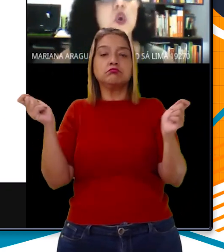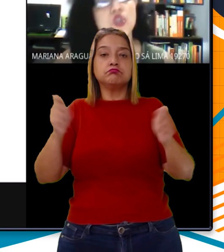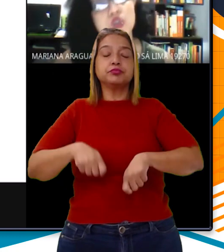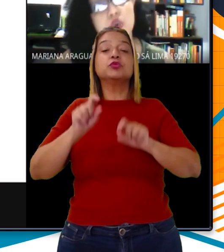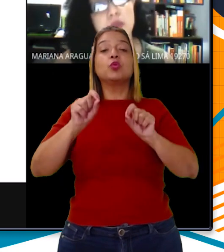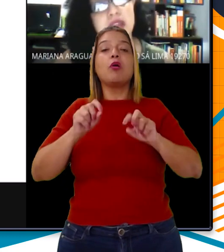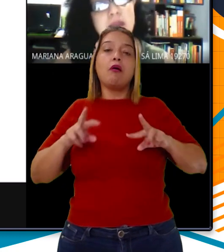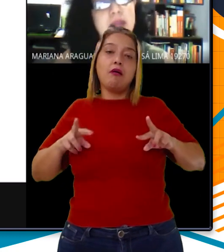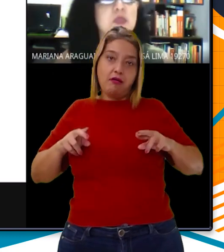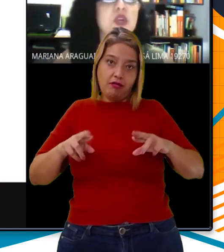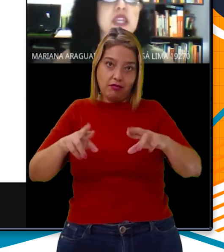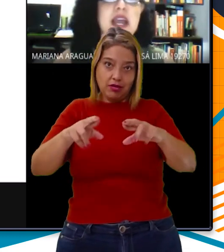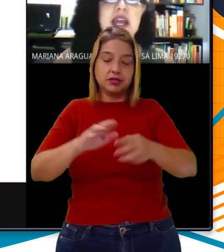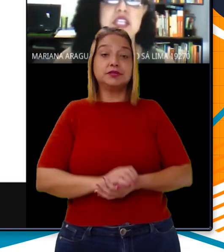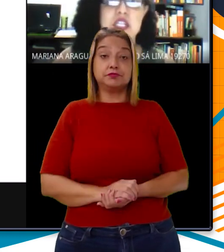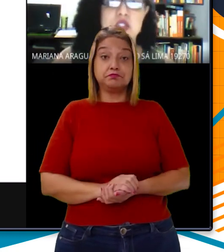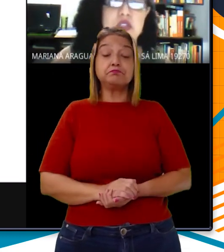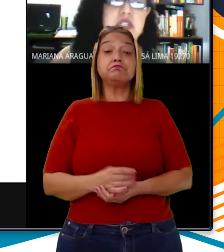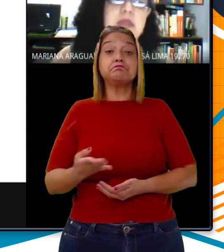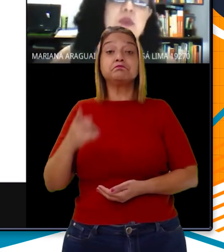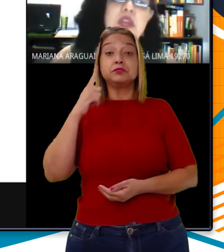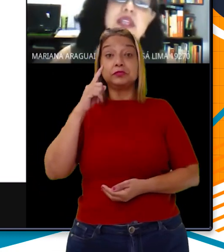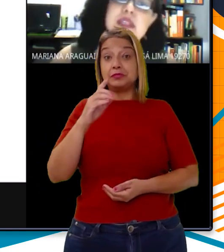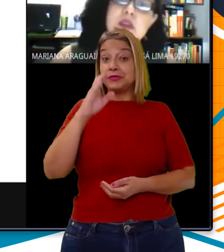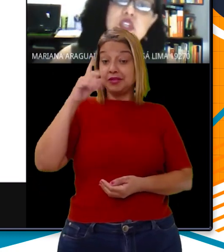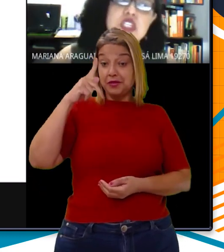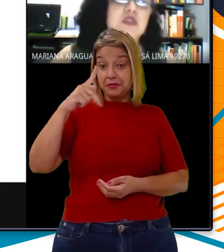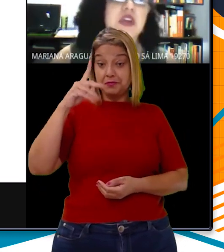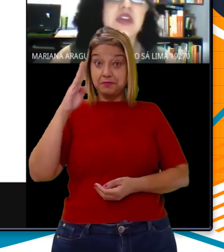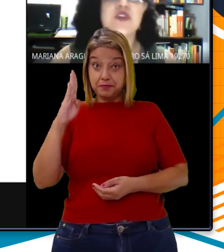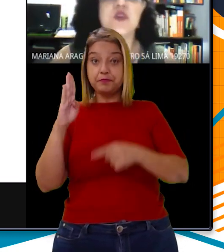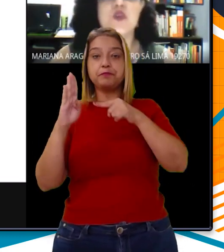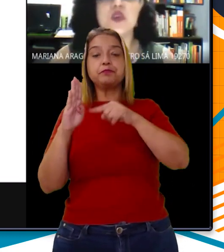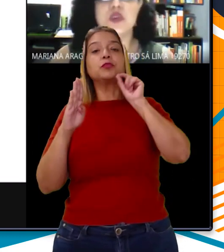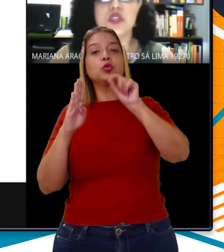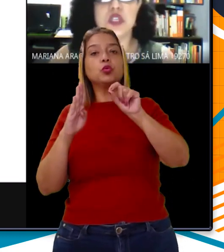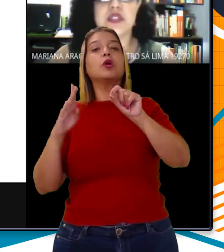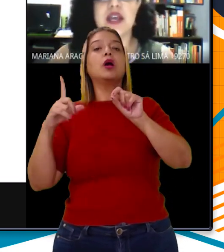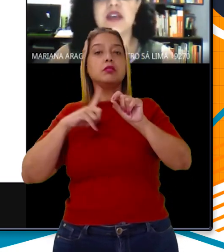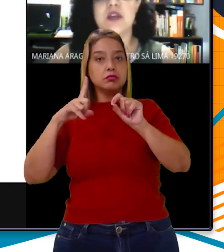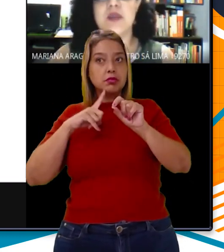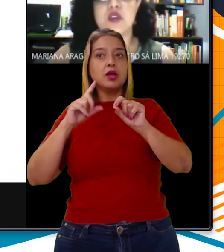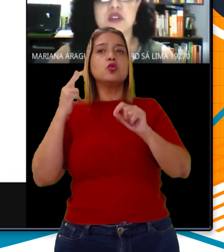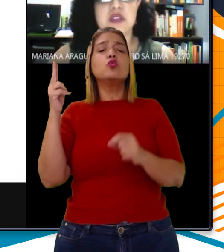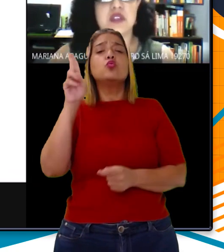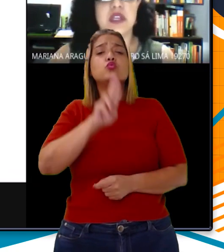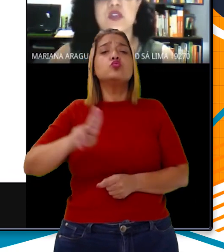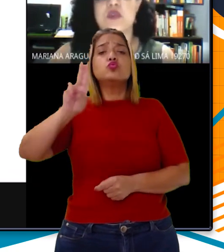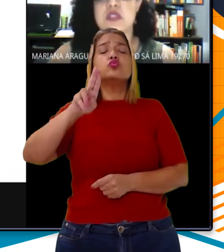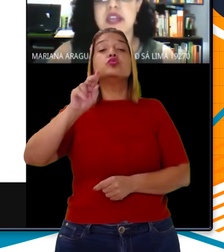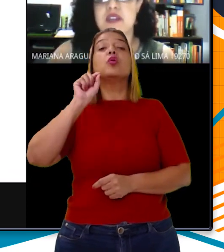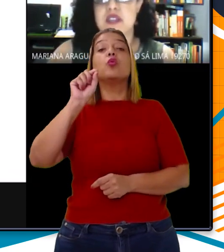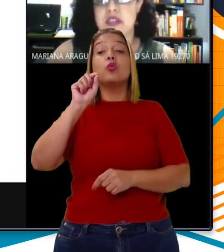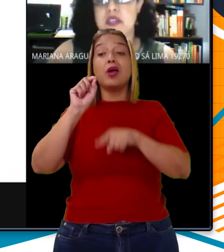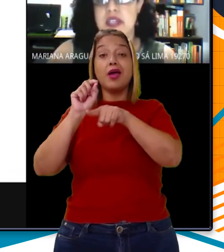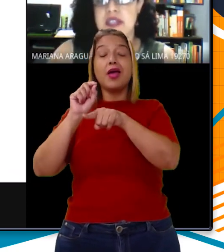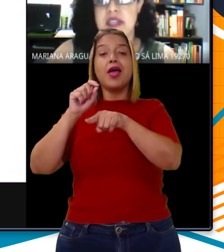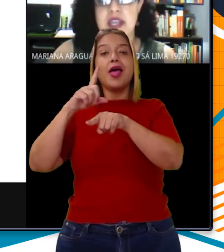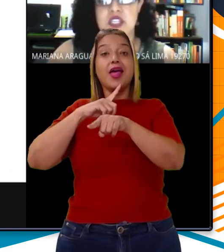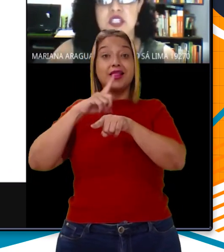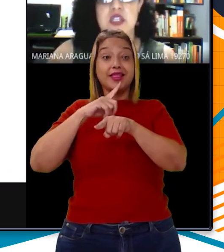O chumbo é capaz de bloquear radiações e, por esse motivo, é que foi muito utilizado após o acidente com o Césio